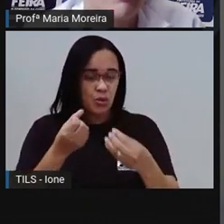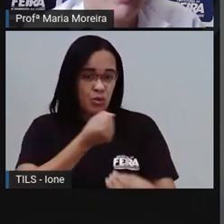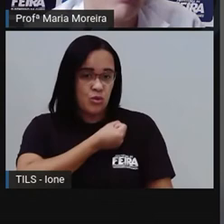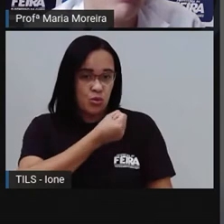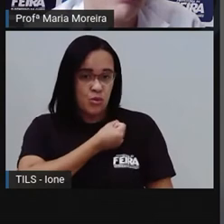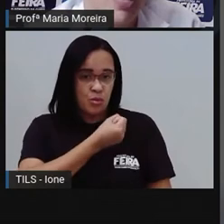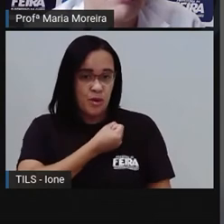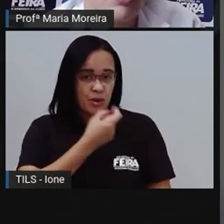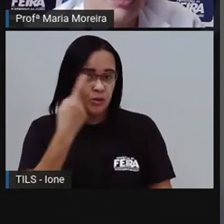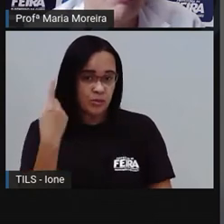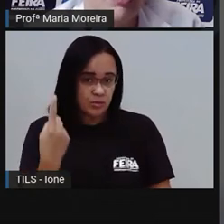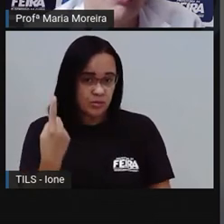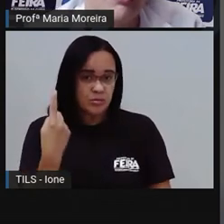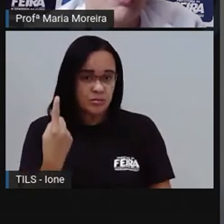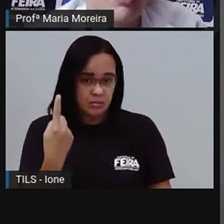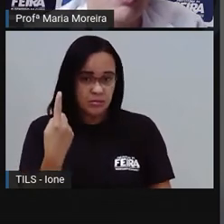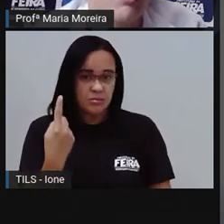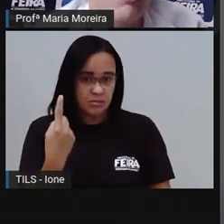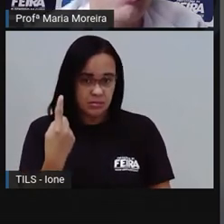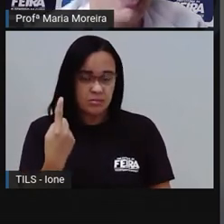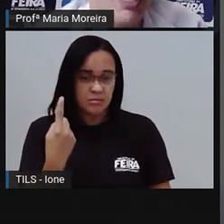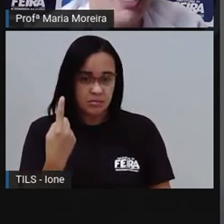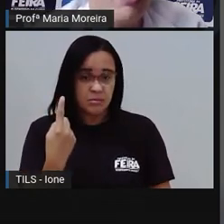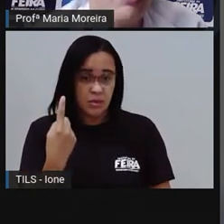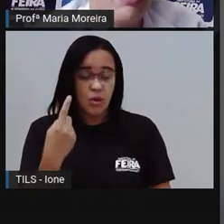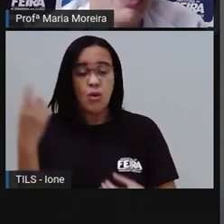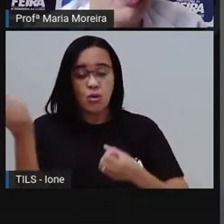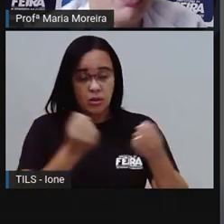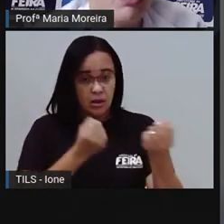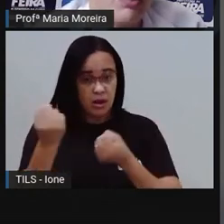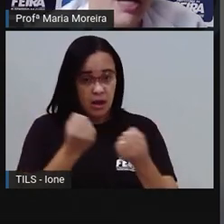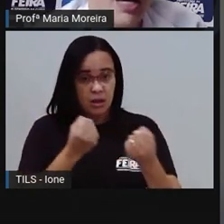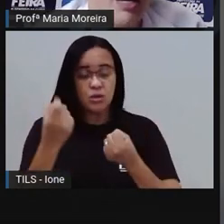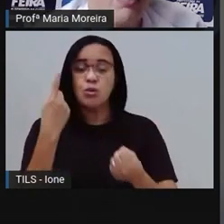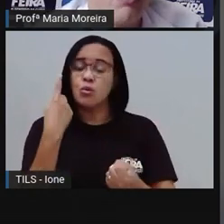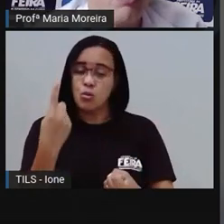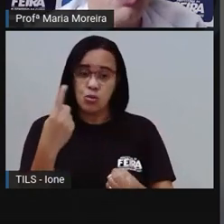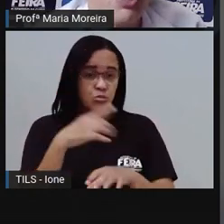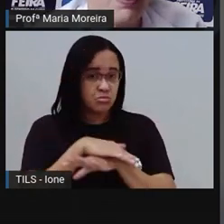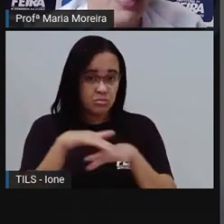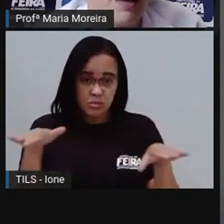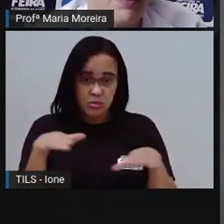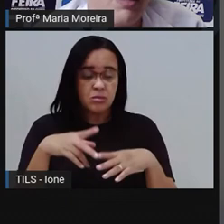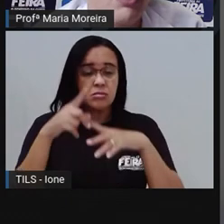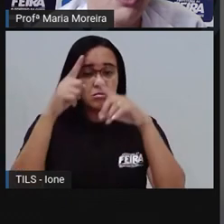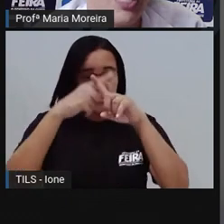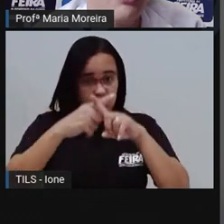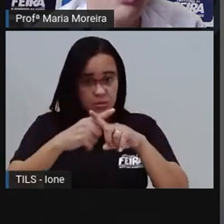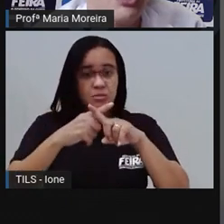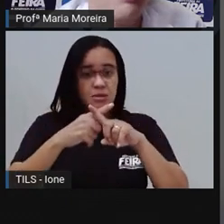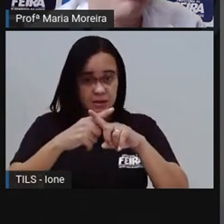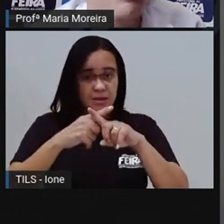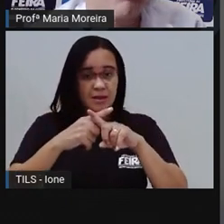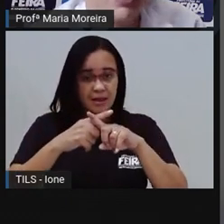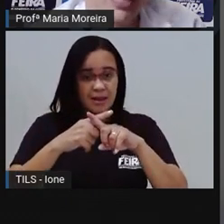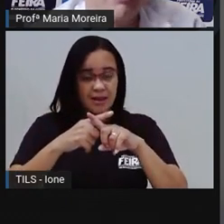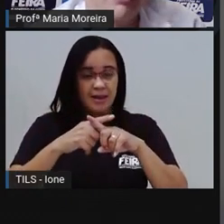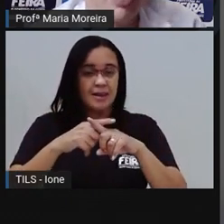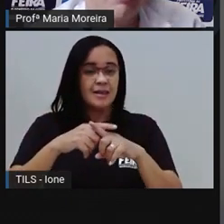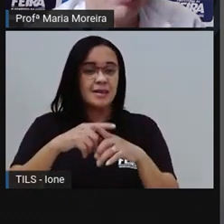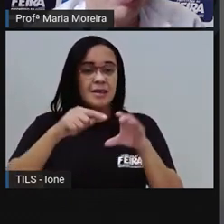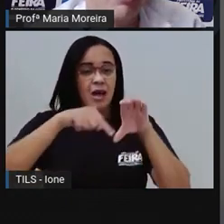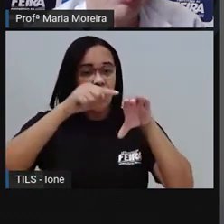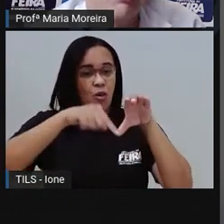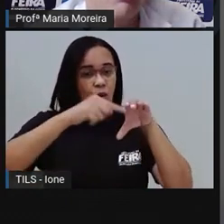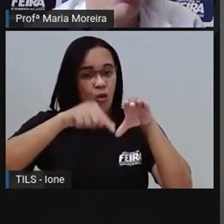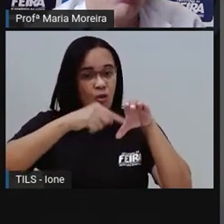Quanto eu tenho aqui? Quantos carros eu tenho? Ó. Um carro. Tá vendo? Um carro. Eu vou multiplicar pela quantidade de pneus.